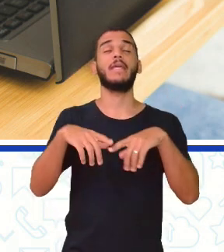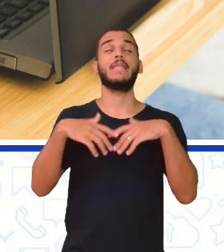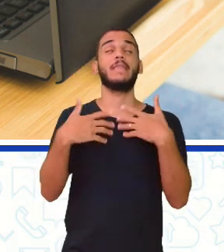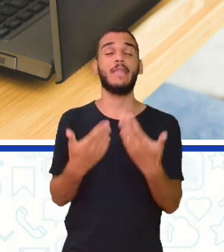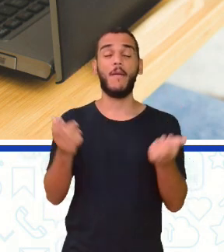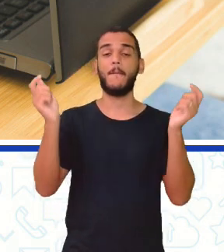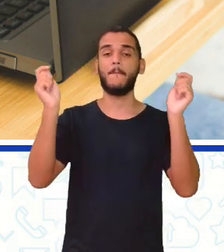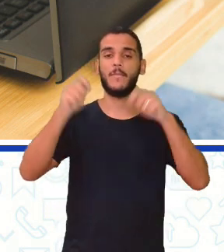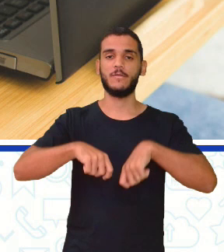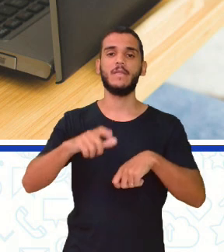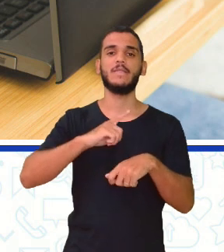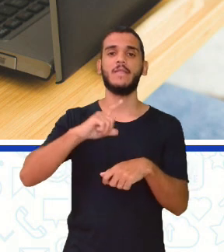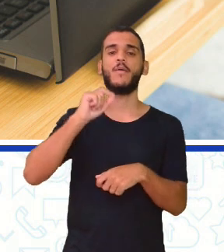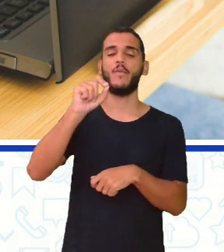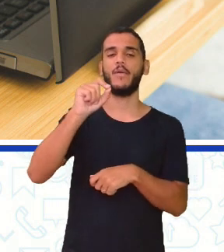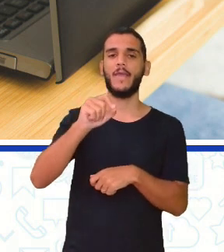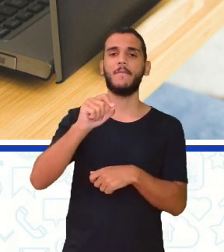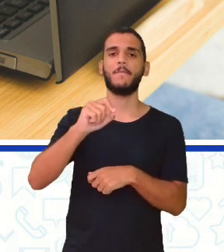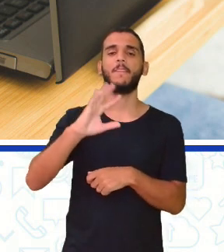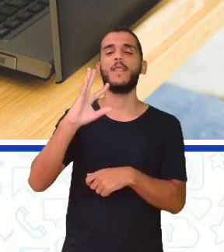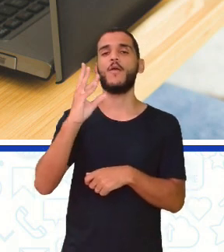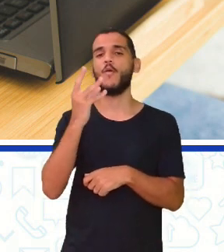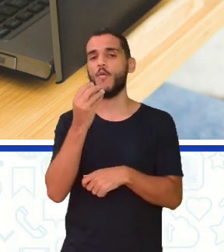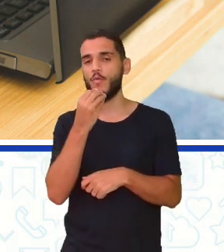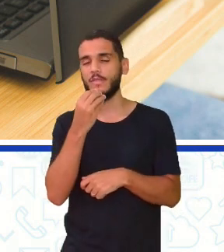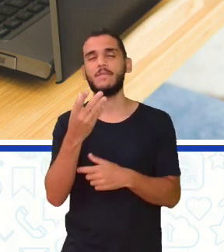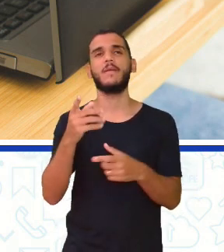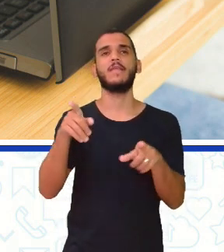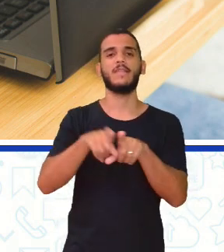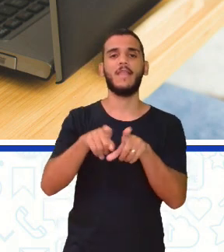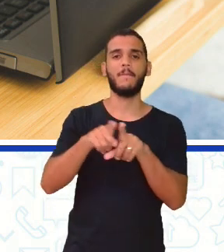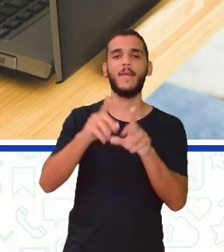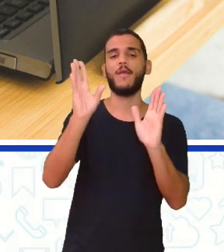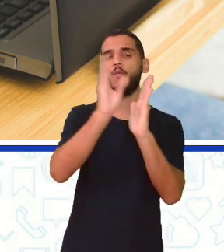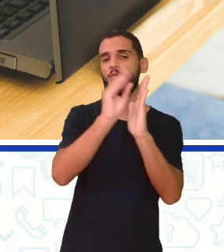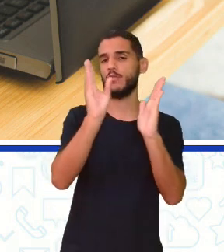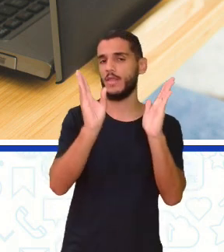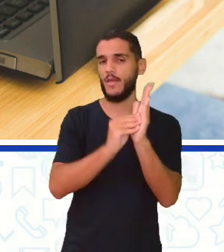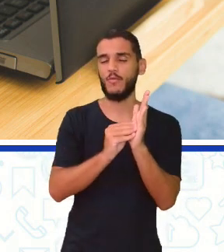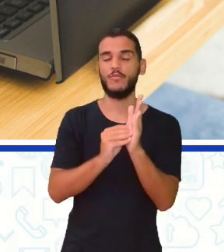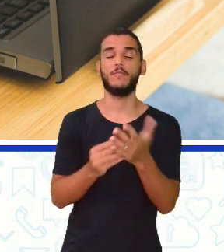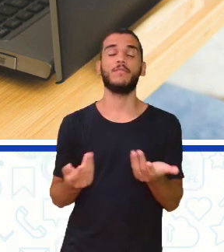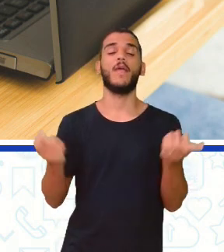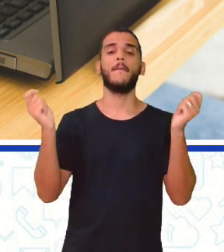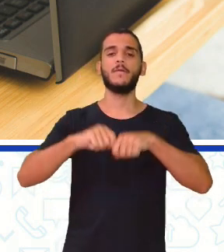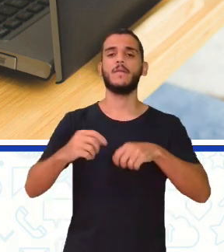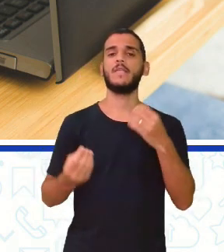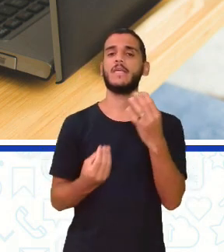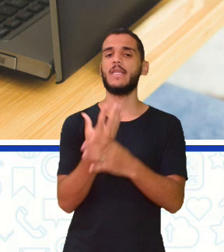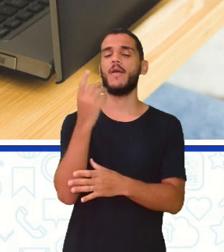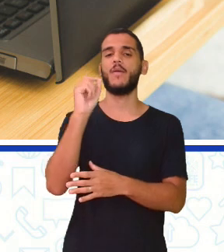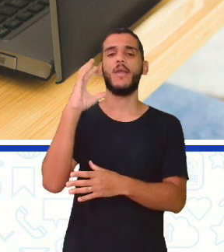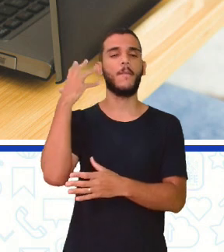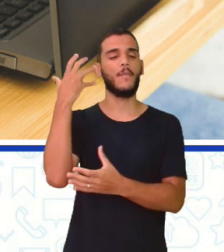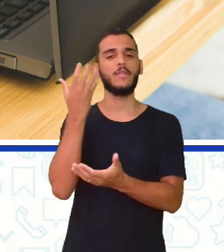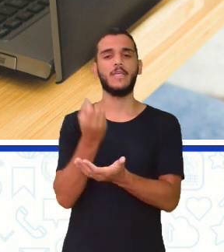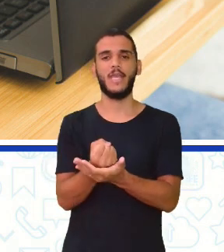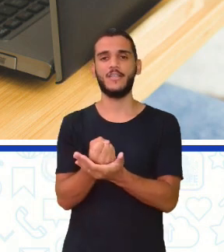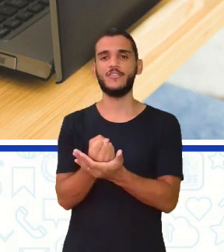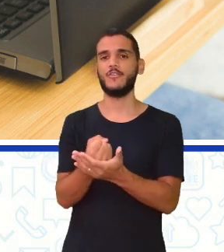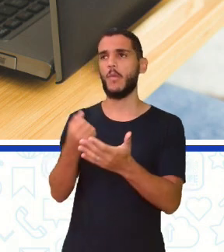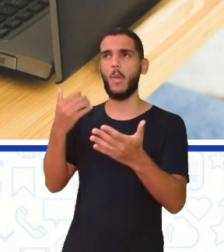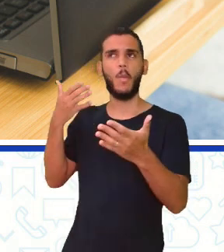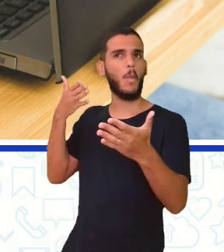muitos episódios. Dito isso, é possível produzir um podcast de edição limitada que cobre um único tópico ou